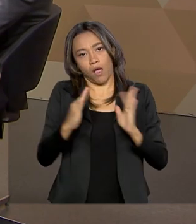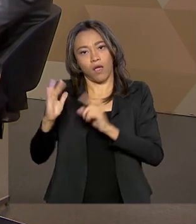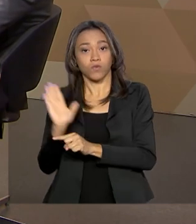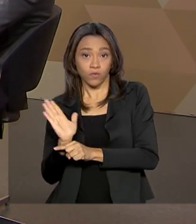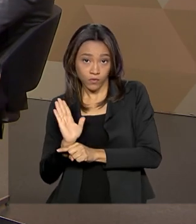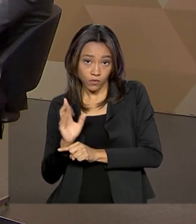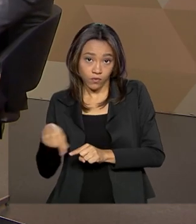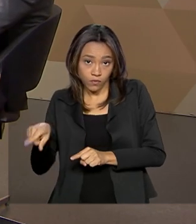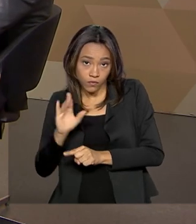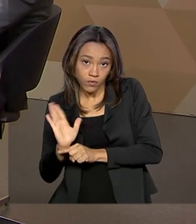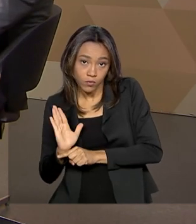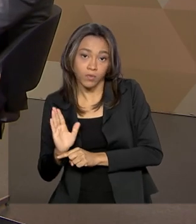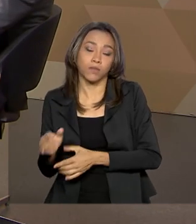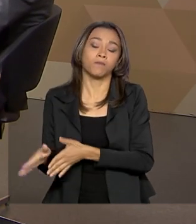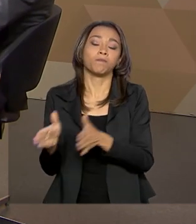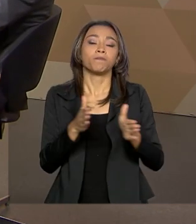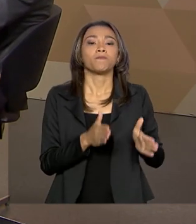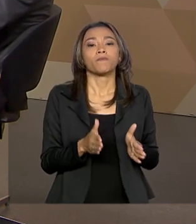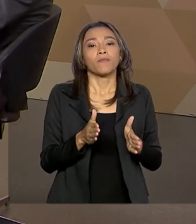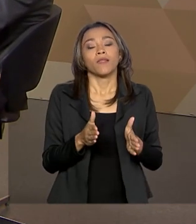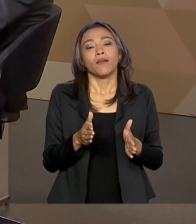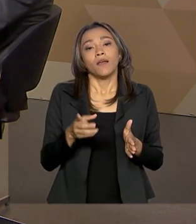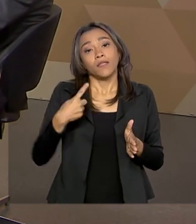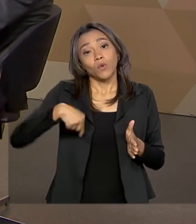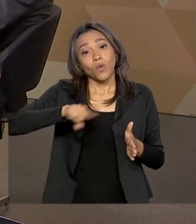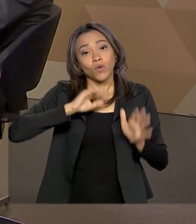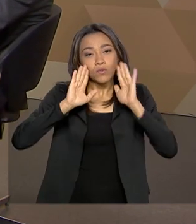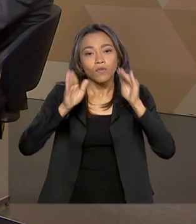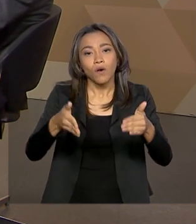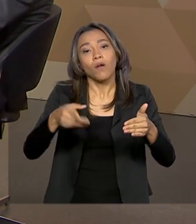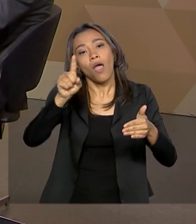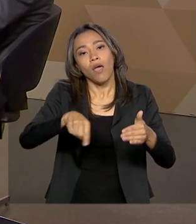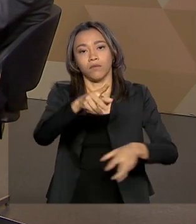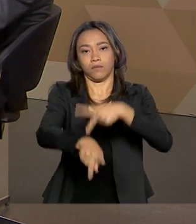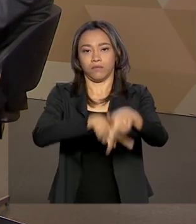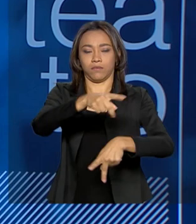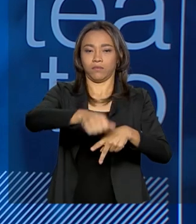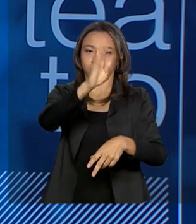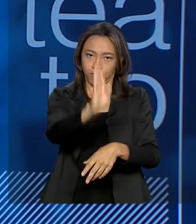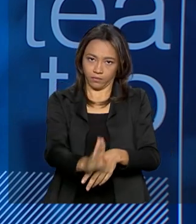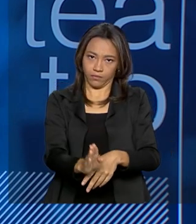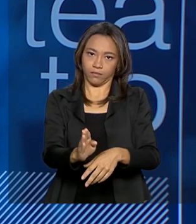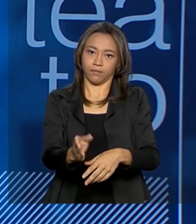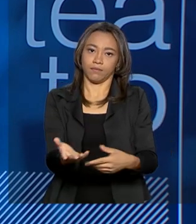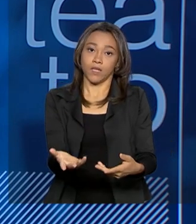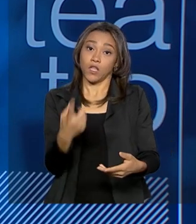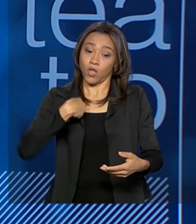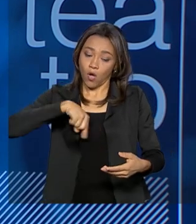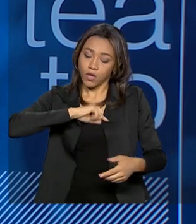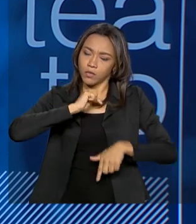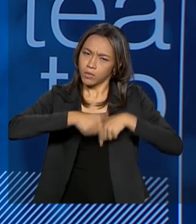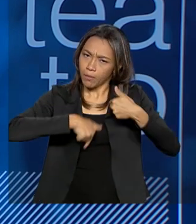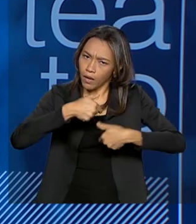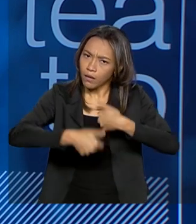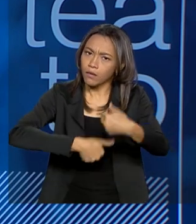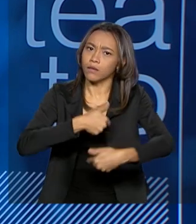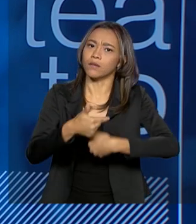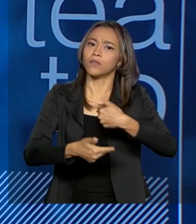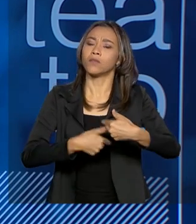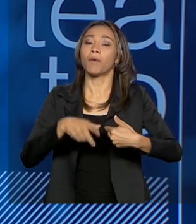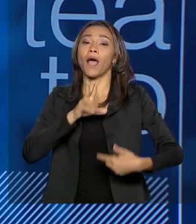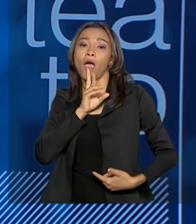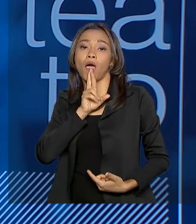cliente é a população brasileira. Nós estamos trabalhando para responder aos